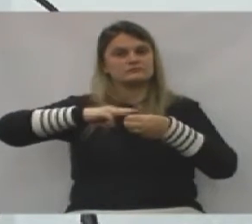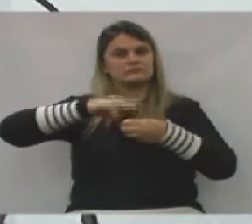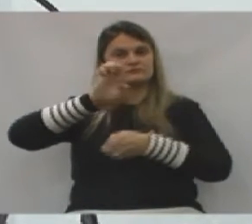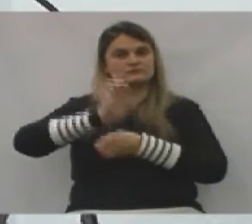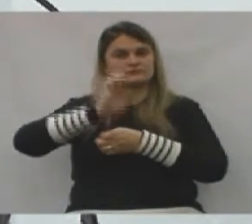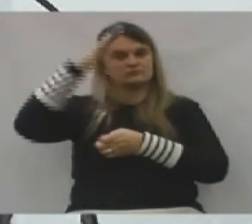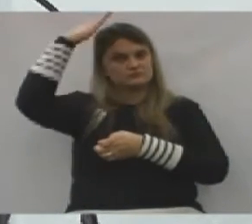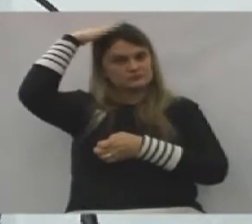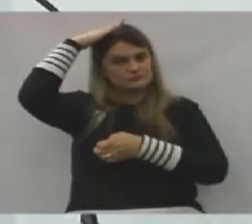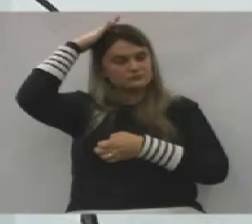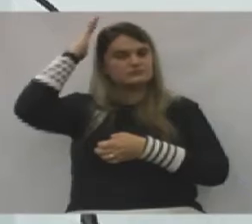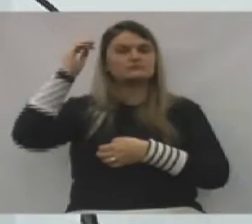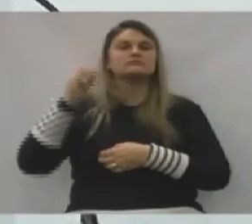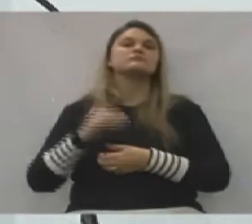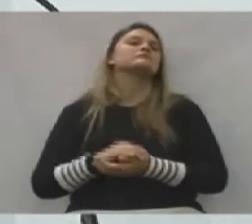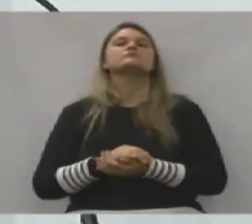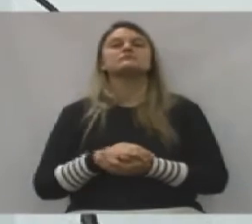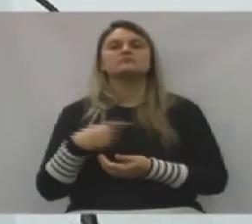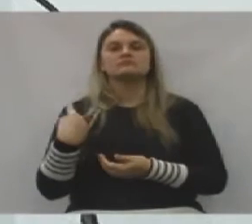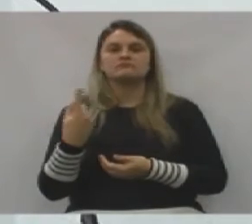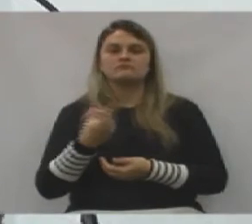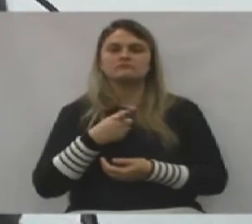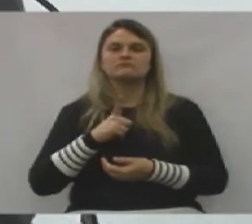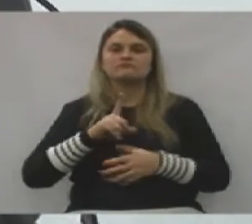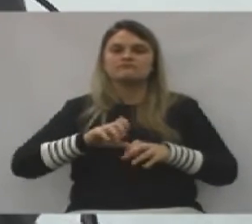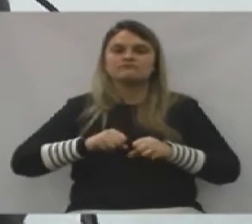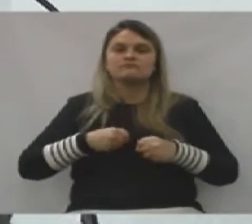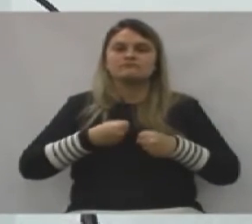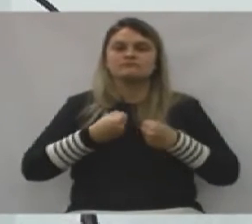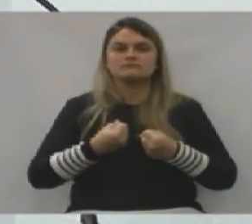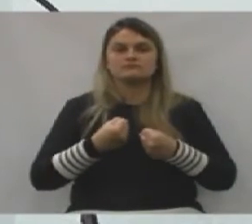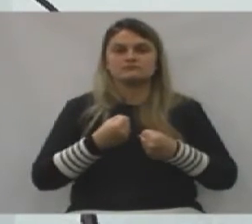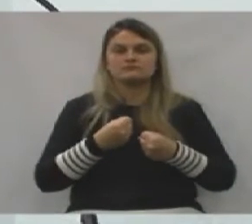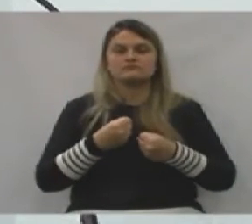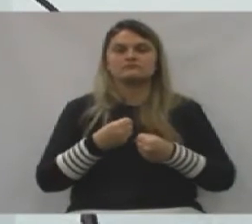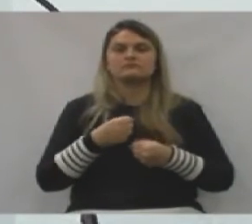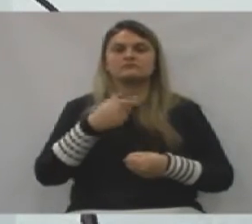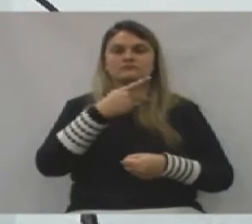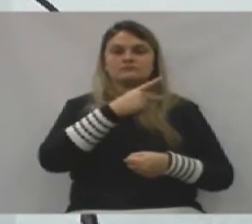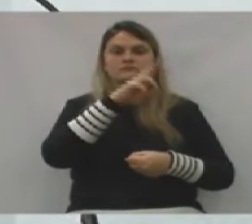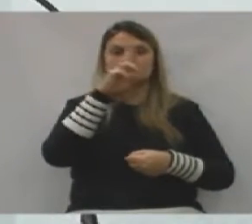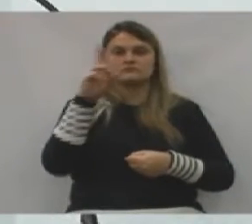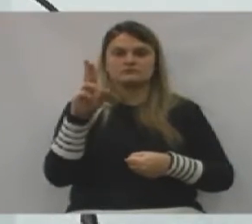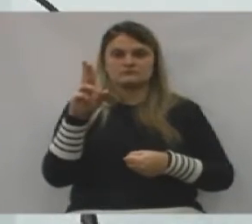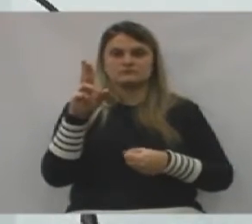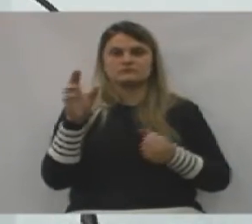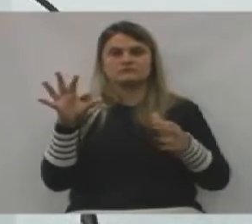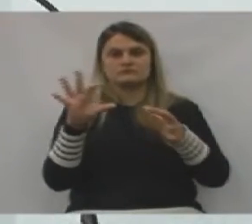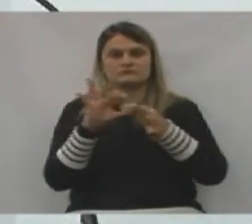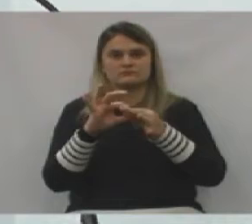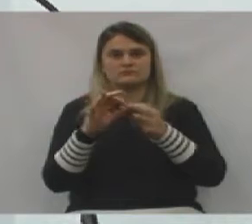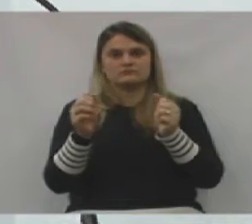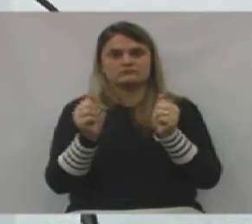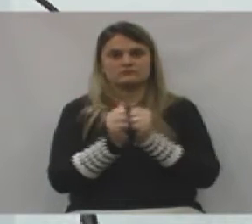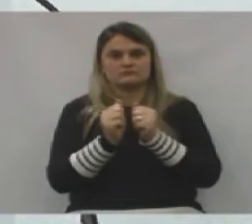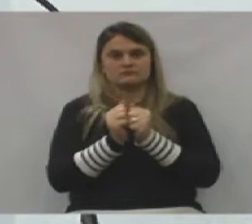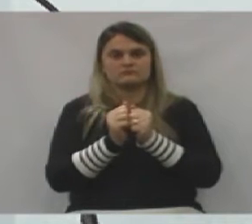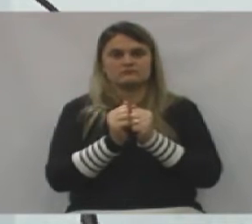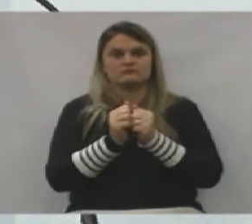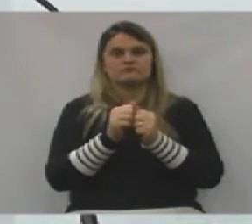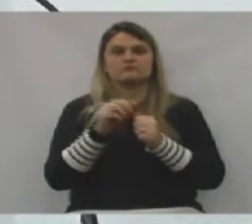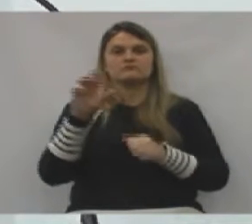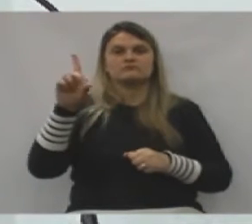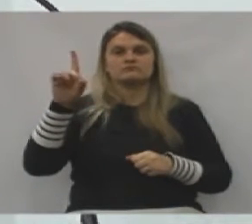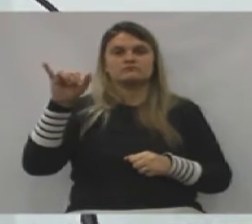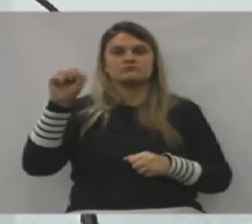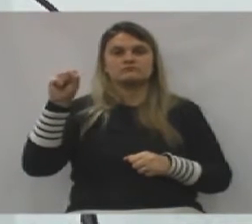proporcionalmente, lógico, nós somos muito fortes. Nós somos Porto União da Vitória. Nós temos aqui, o Distrito de São